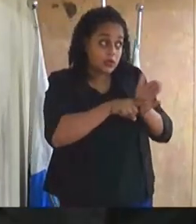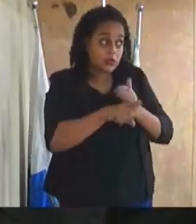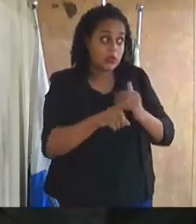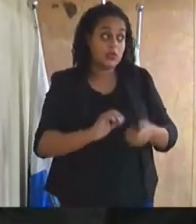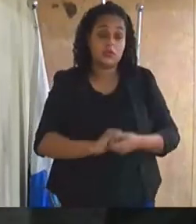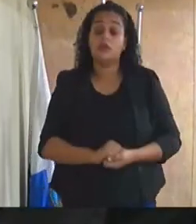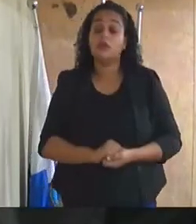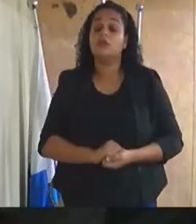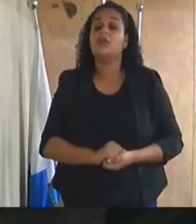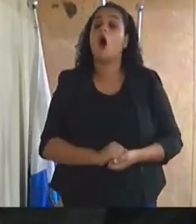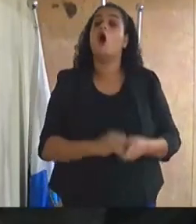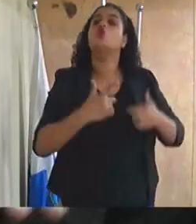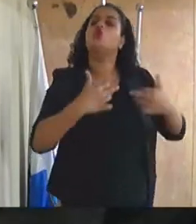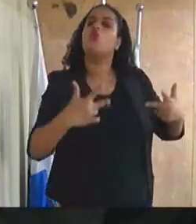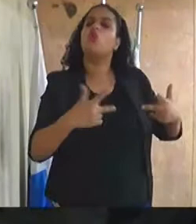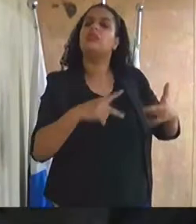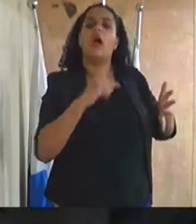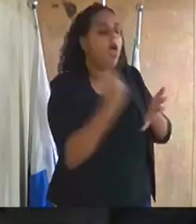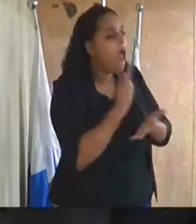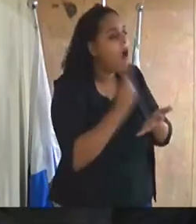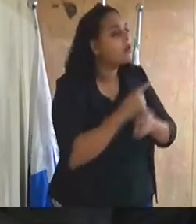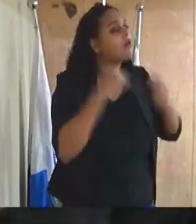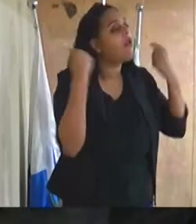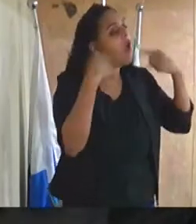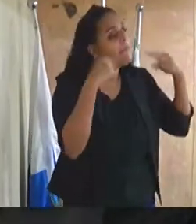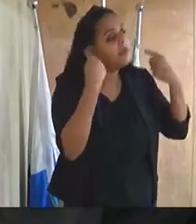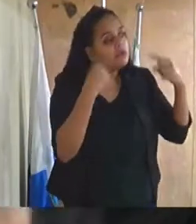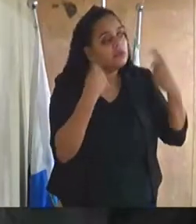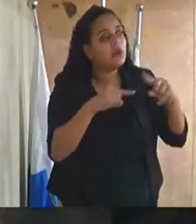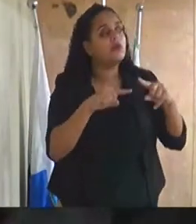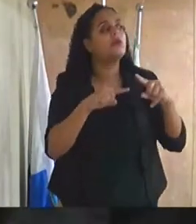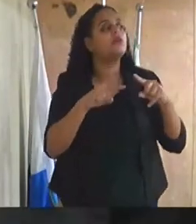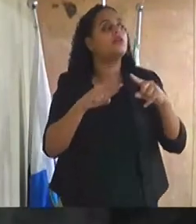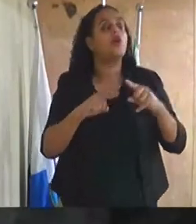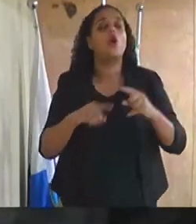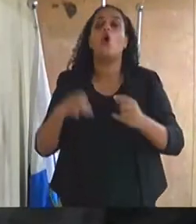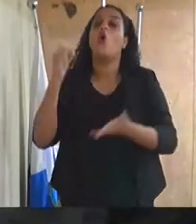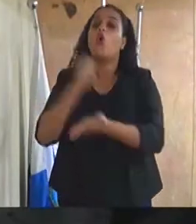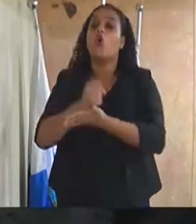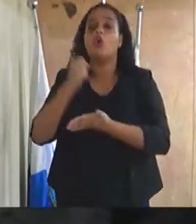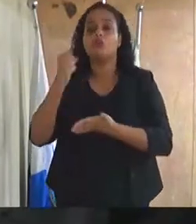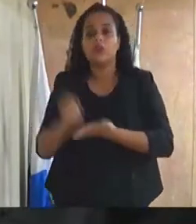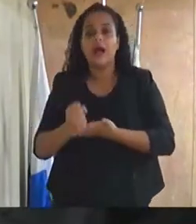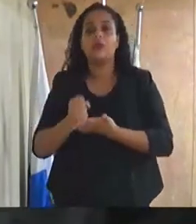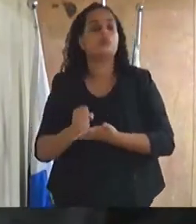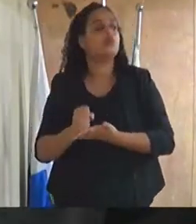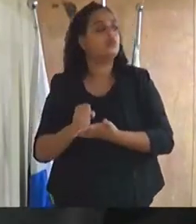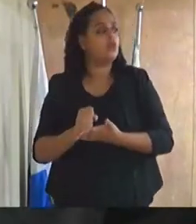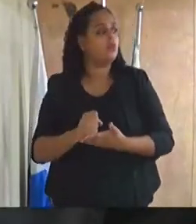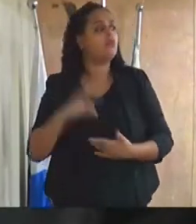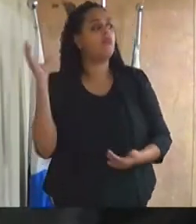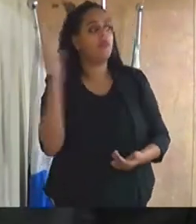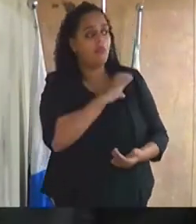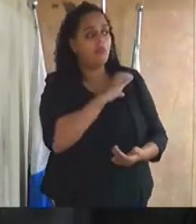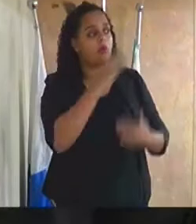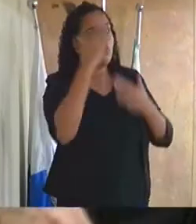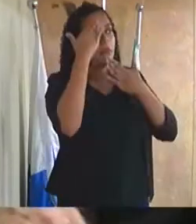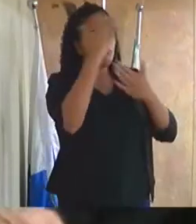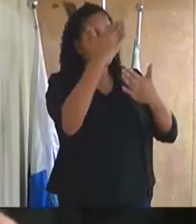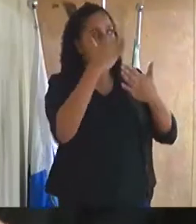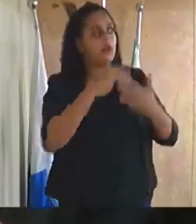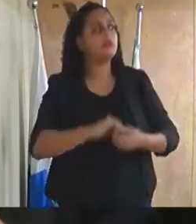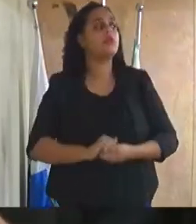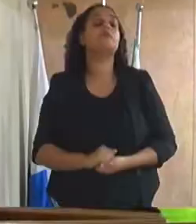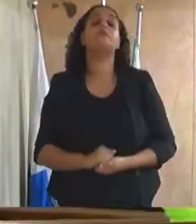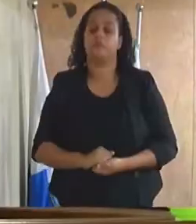as irregularidades, as denúncias de irregularidades dos contratos emergenciais. Ok? Obrigada. É,